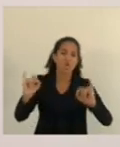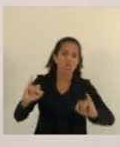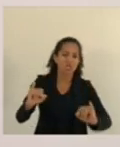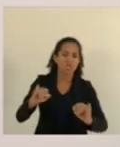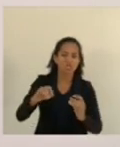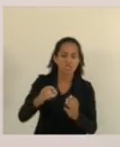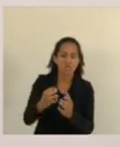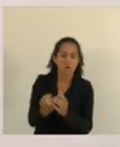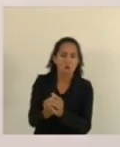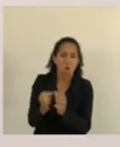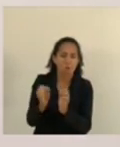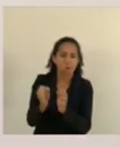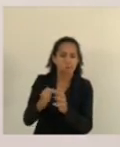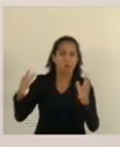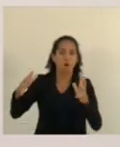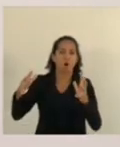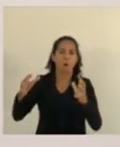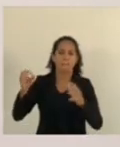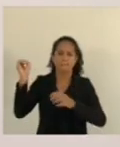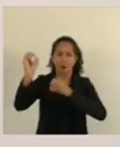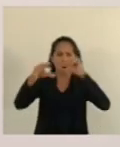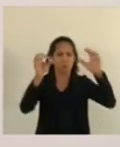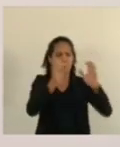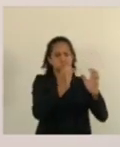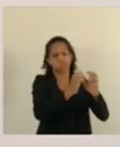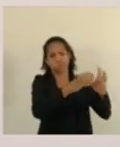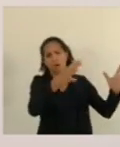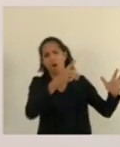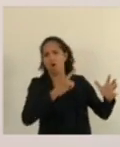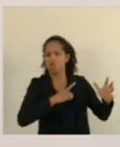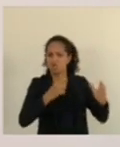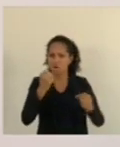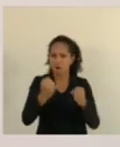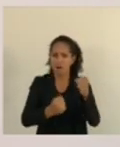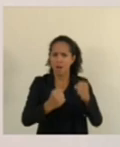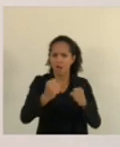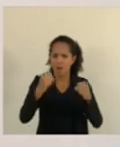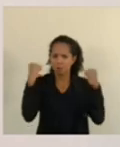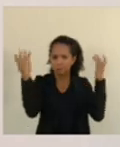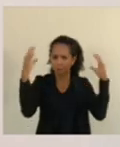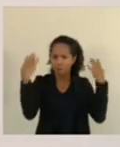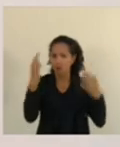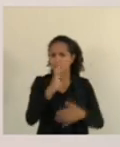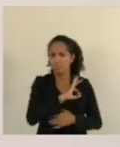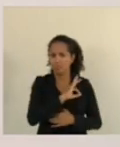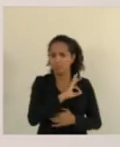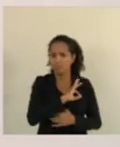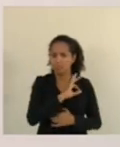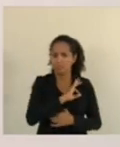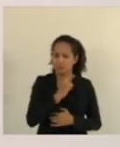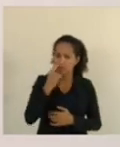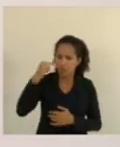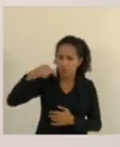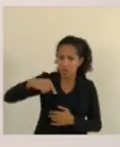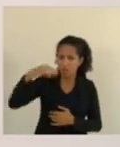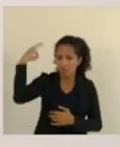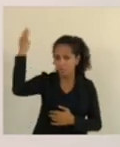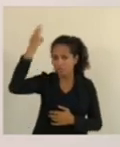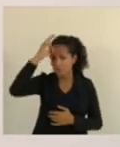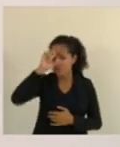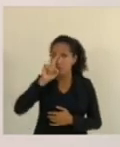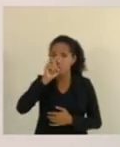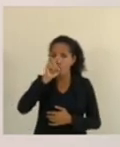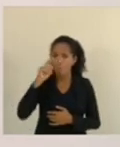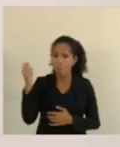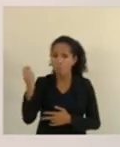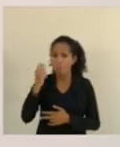de bandidos atirando bomba contra carros da polícia e coisas desse tipo então assim a questão da segurança pública aqui no Estado é grave e se a gente